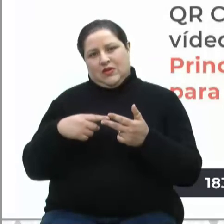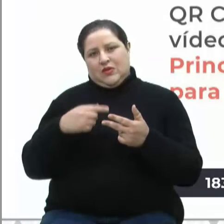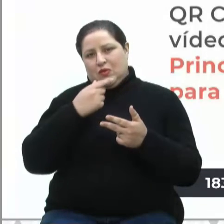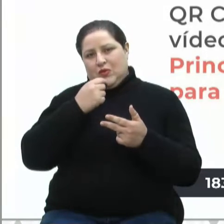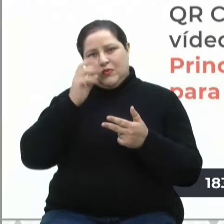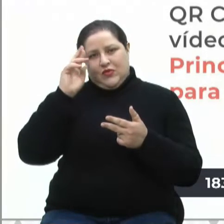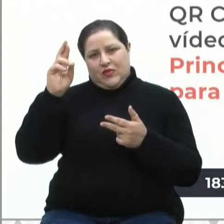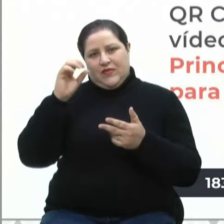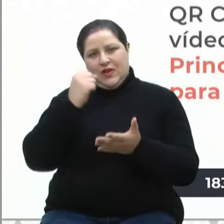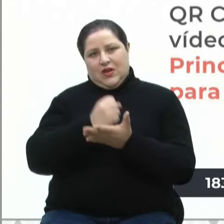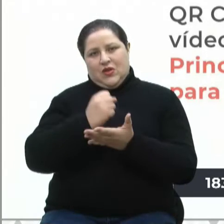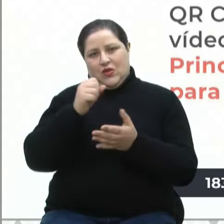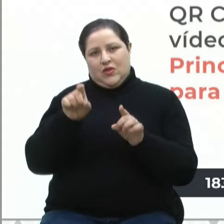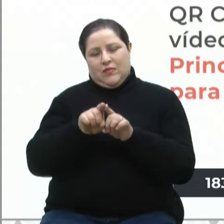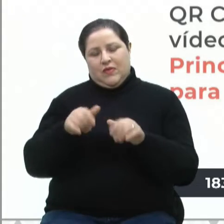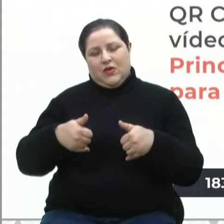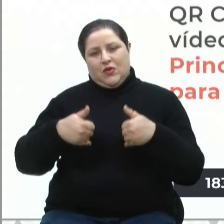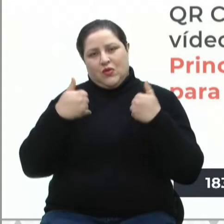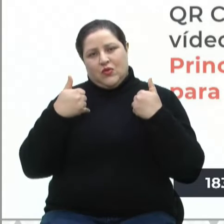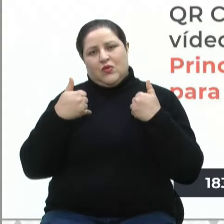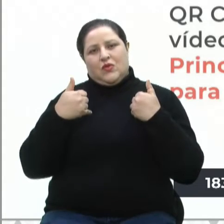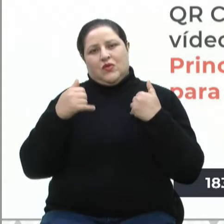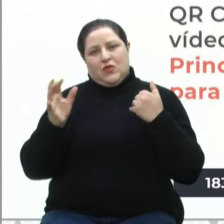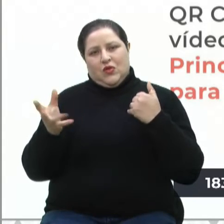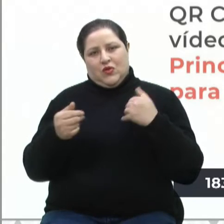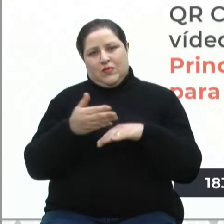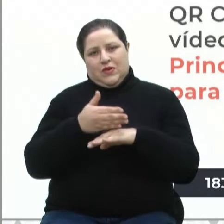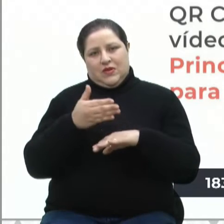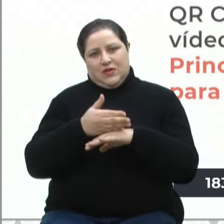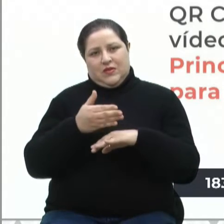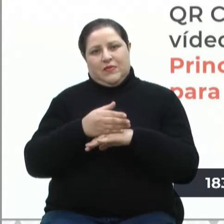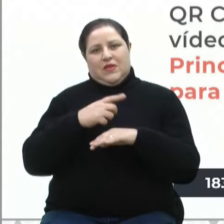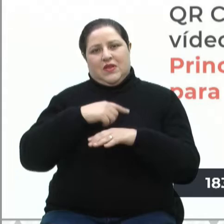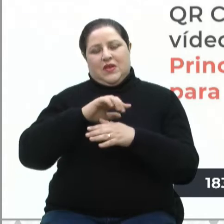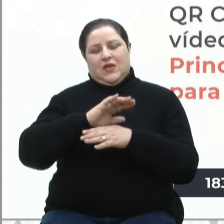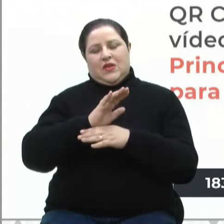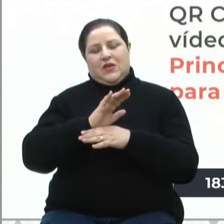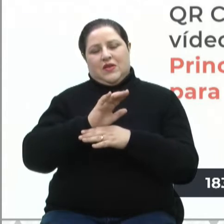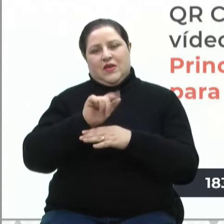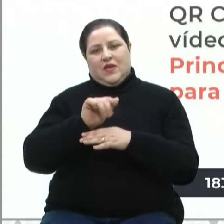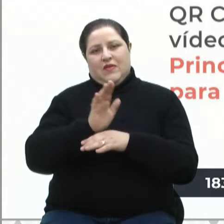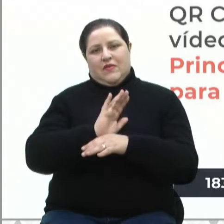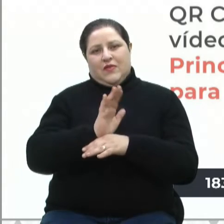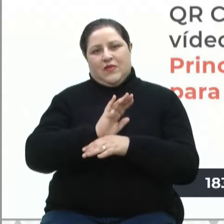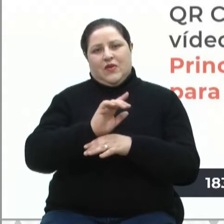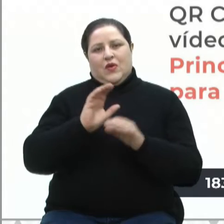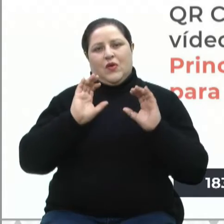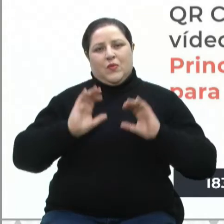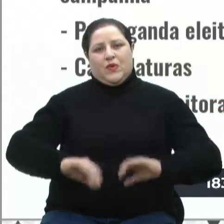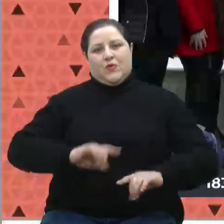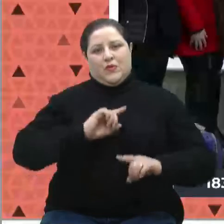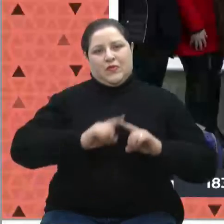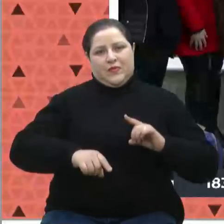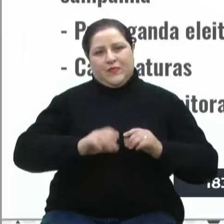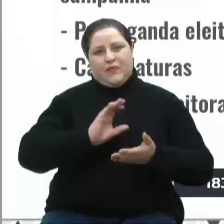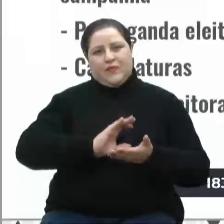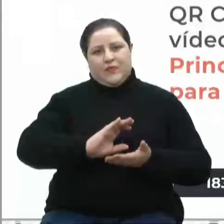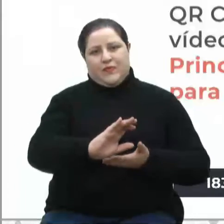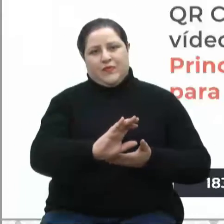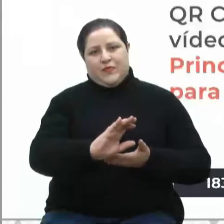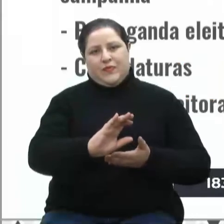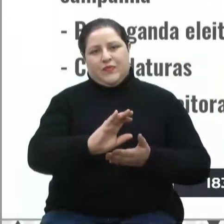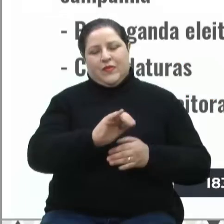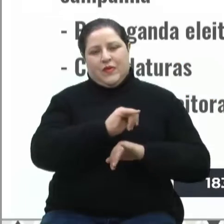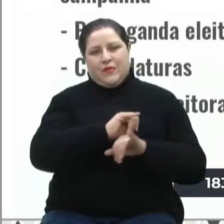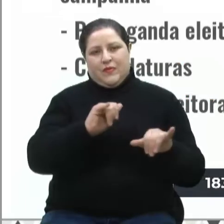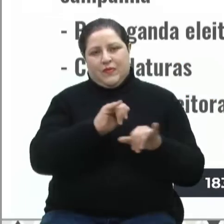participando conosco. Nesse nosso módulo, então, os cinco vídeos são condutas vedadas, financiamento de campanha, propaganda eleitoral,